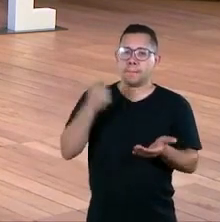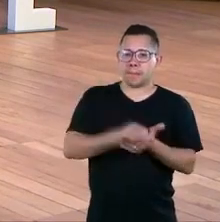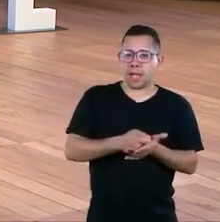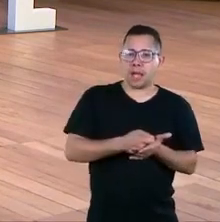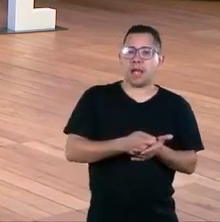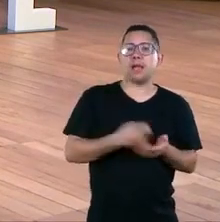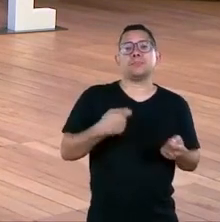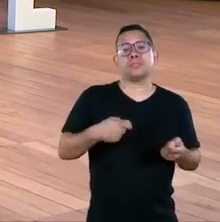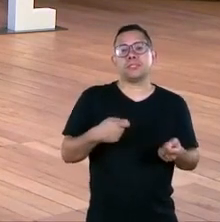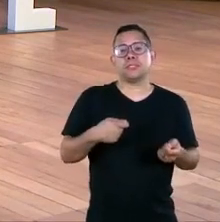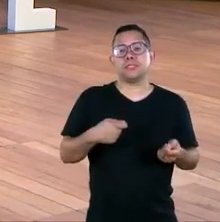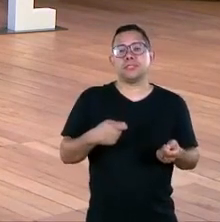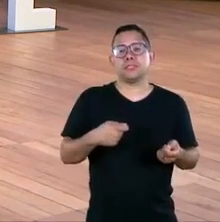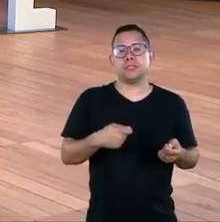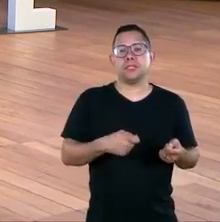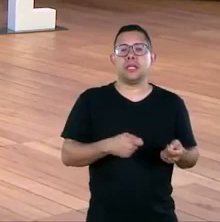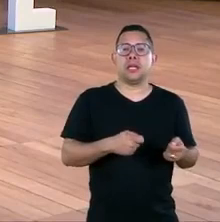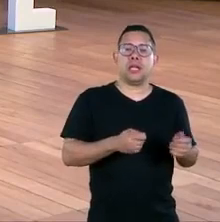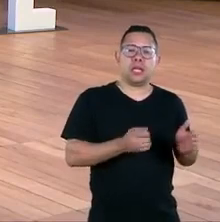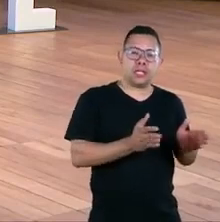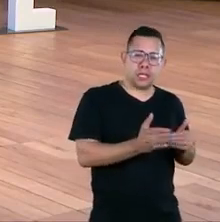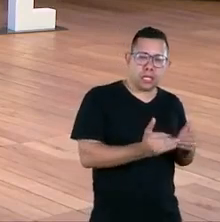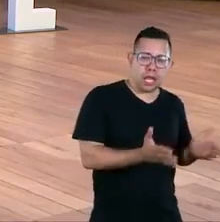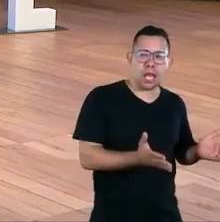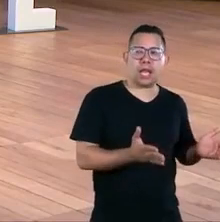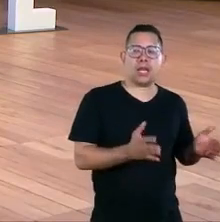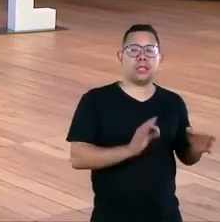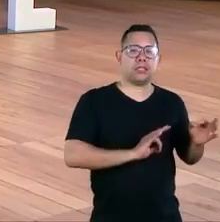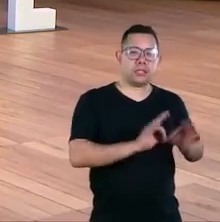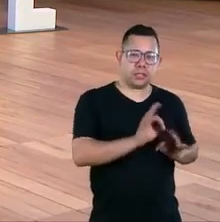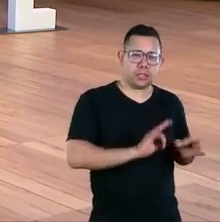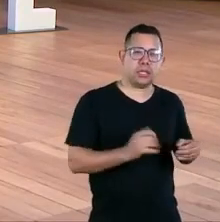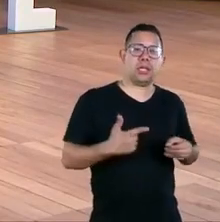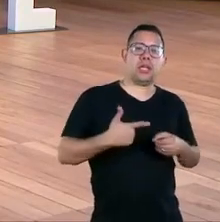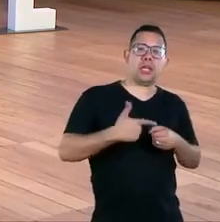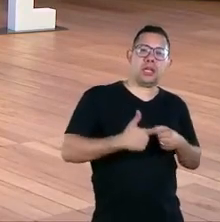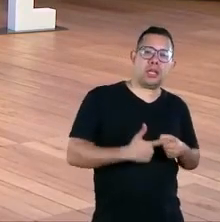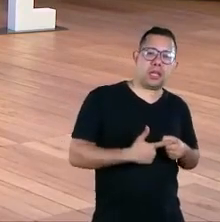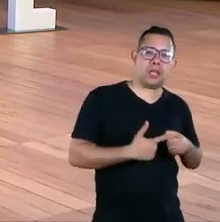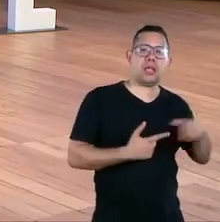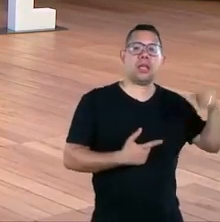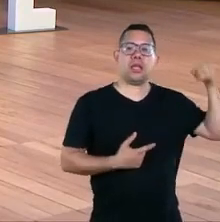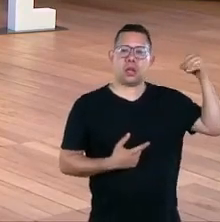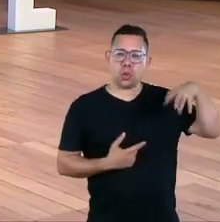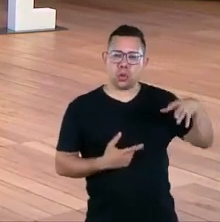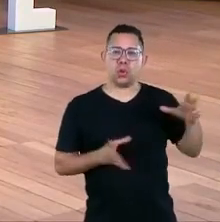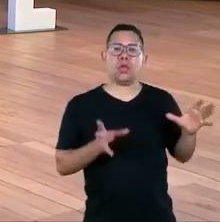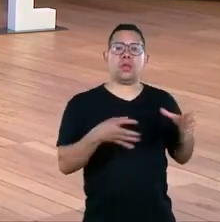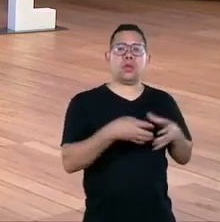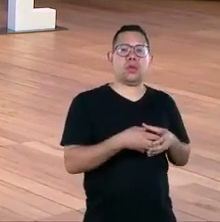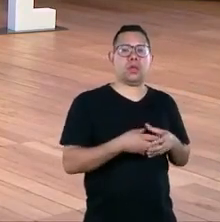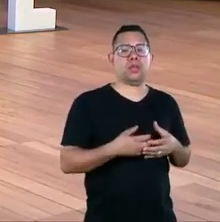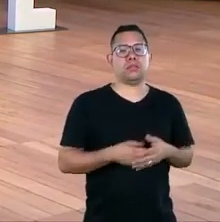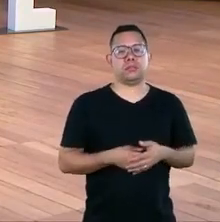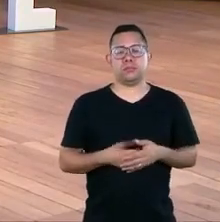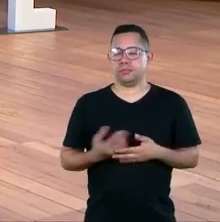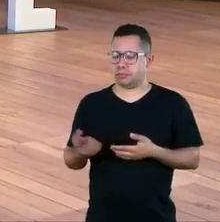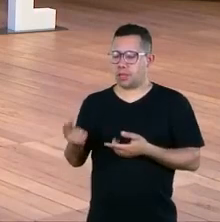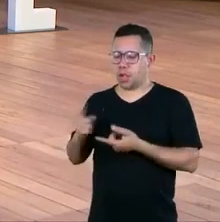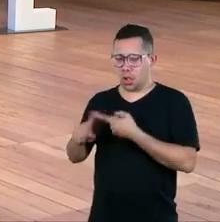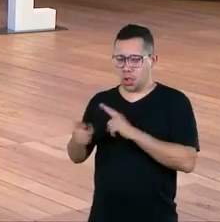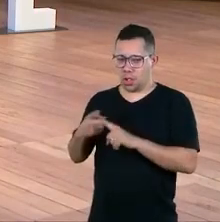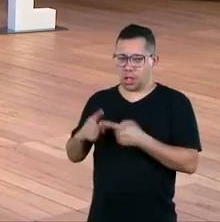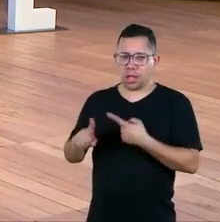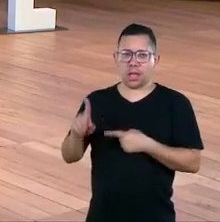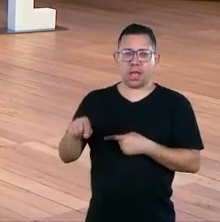lugar transporte gasolina equipe luz isso vamos combinar que isso é uma questão